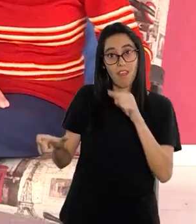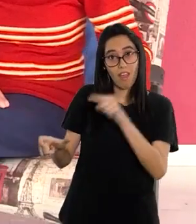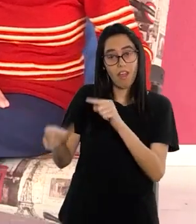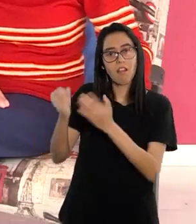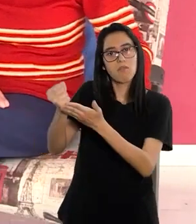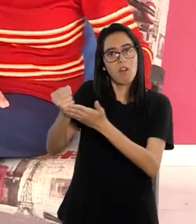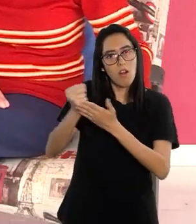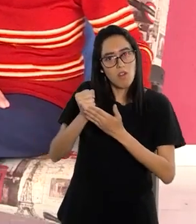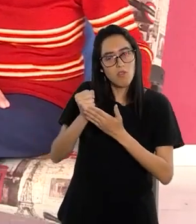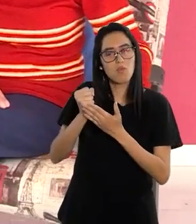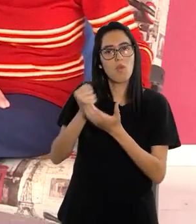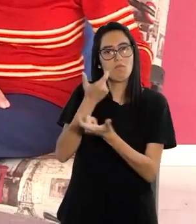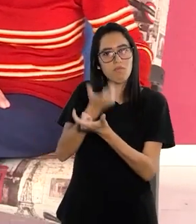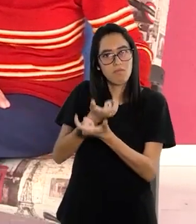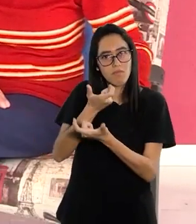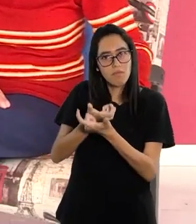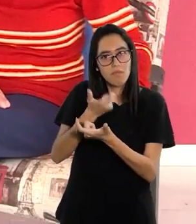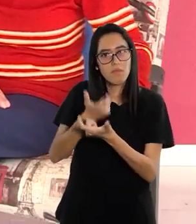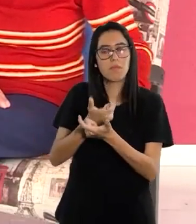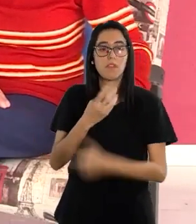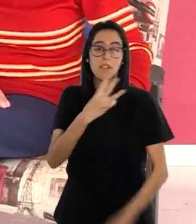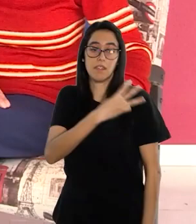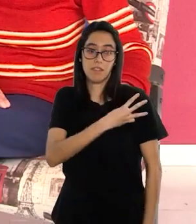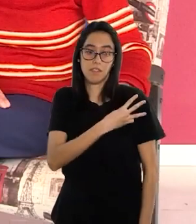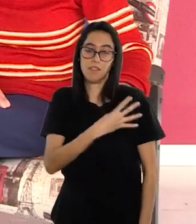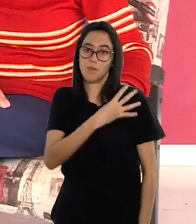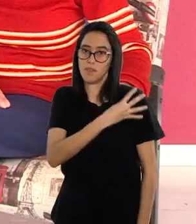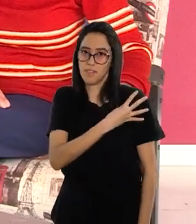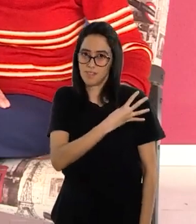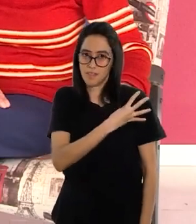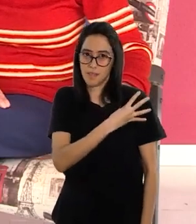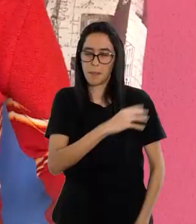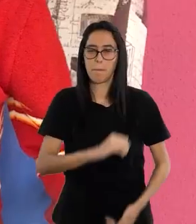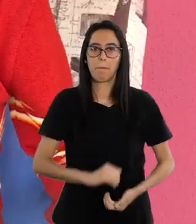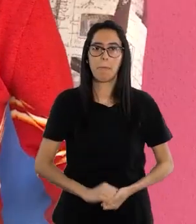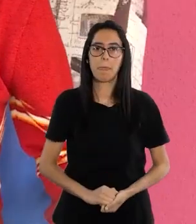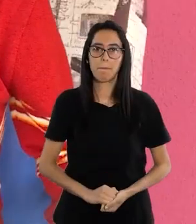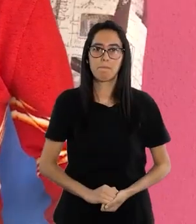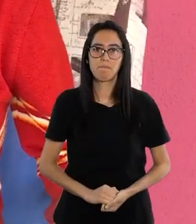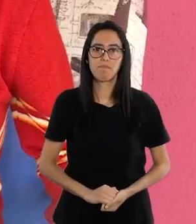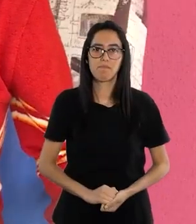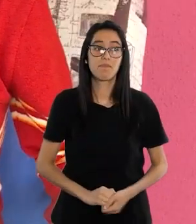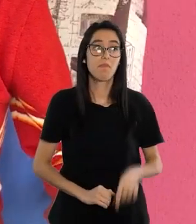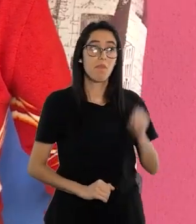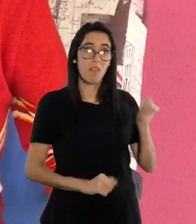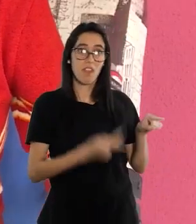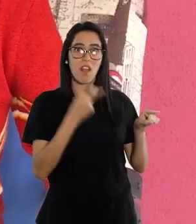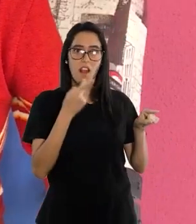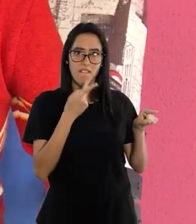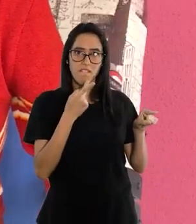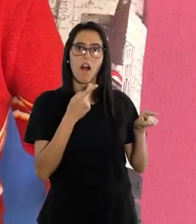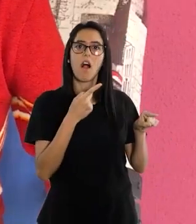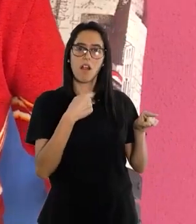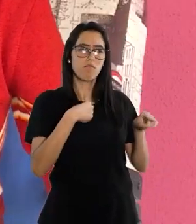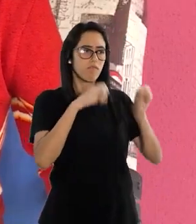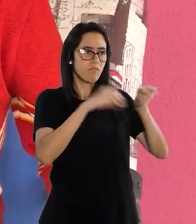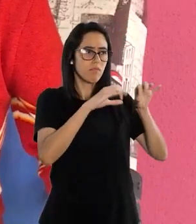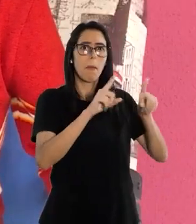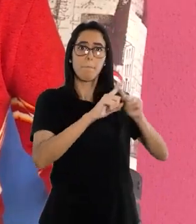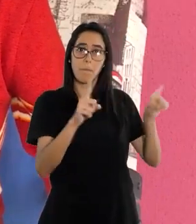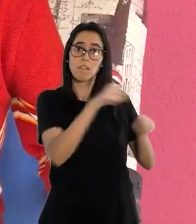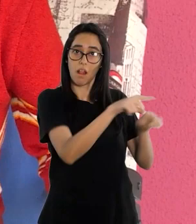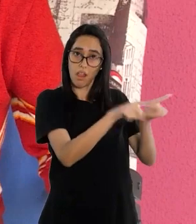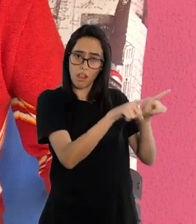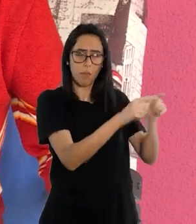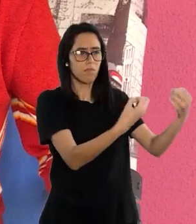me alfabetizou do terceiro e a quarta série. E ela fala que ela aprendeu muito comigo. Só que eu também aprendi